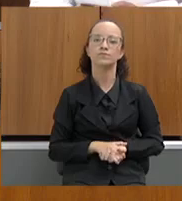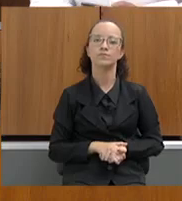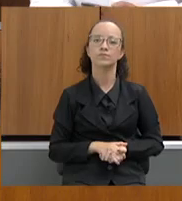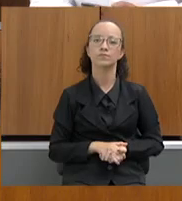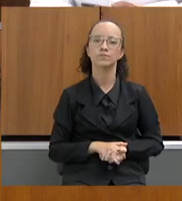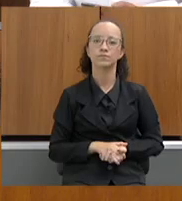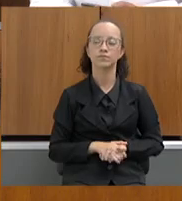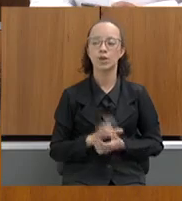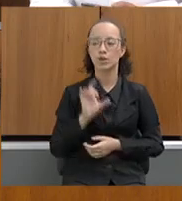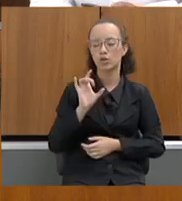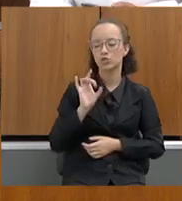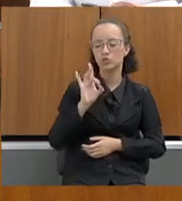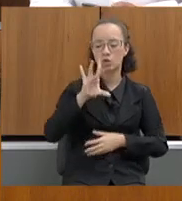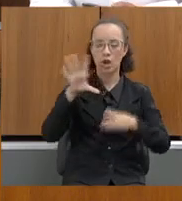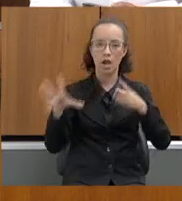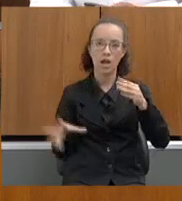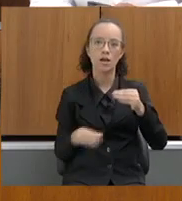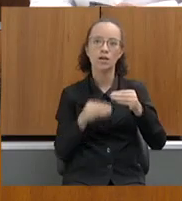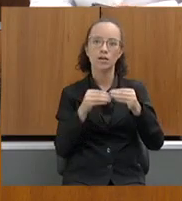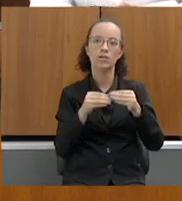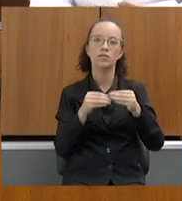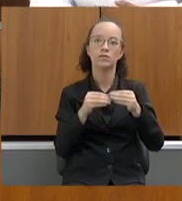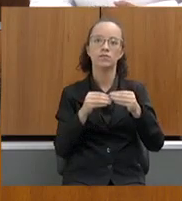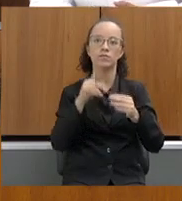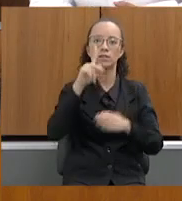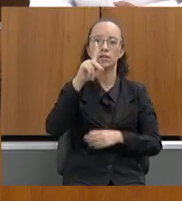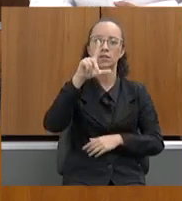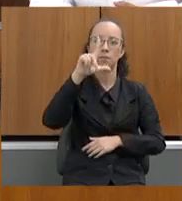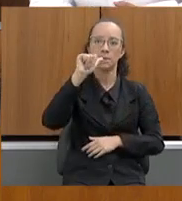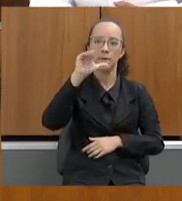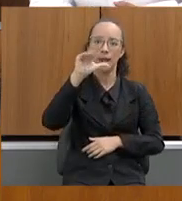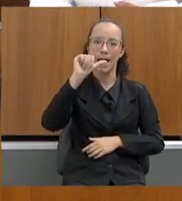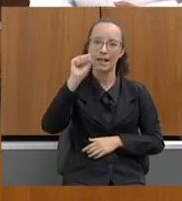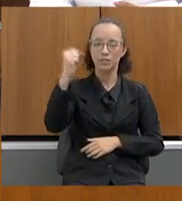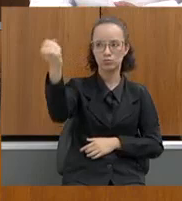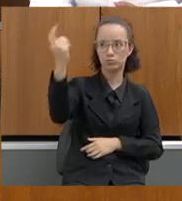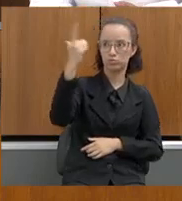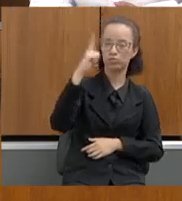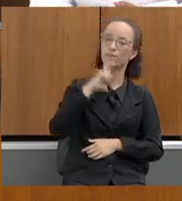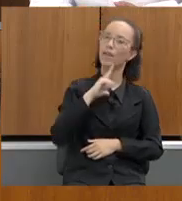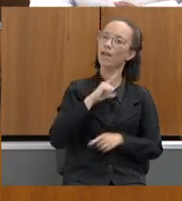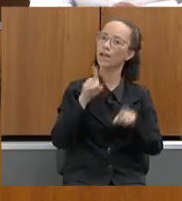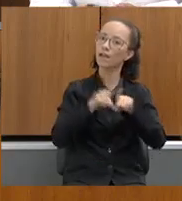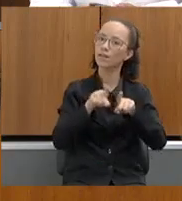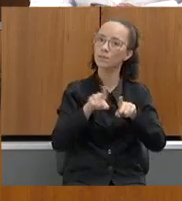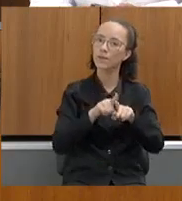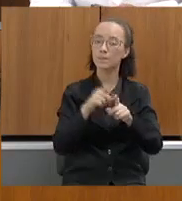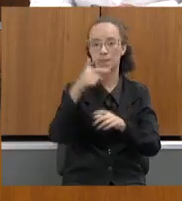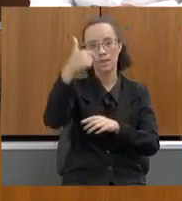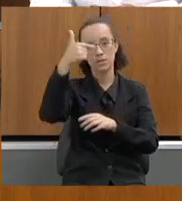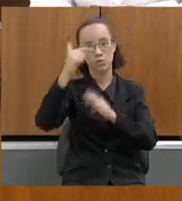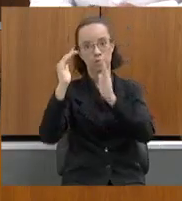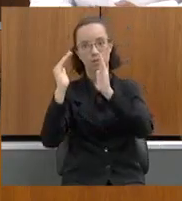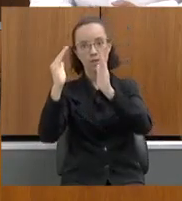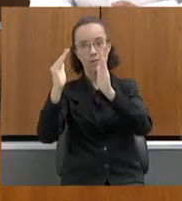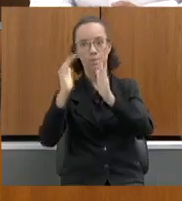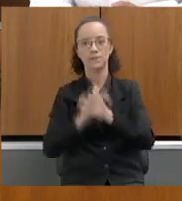Só acrescentando com placas de energia solar agora, viu? Ah, é. A segunda etapa está prevista. Só,